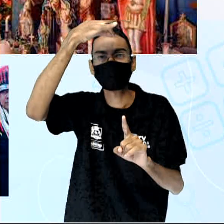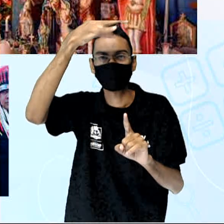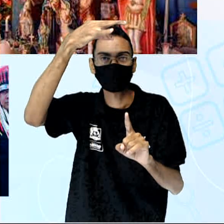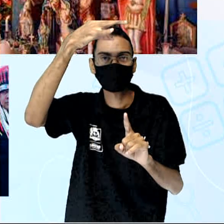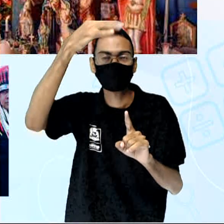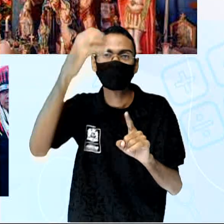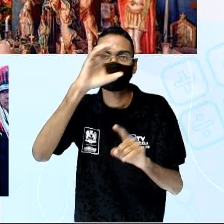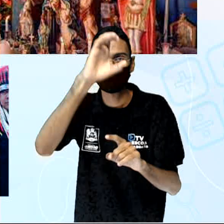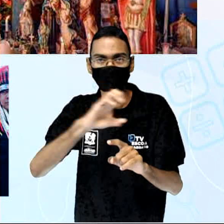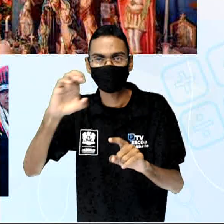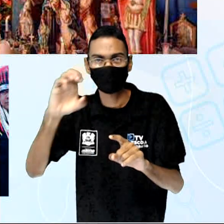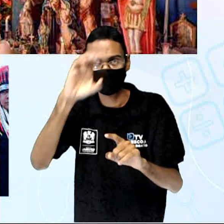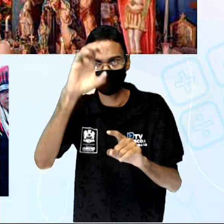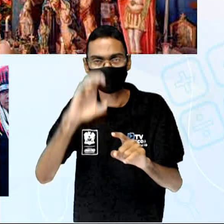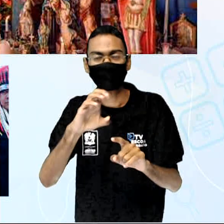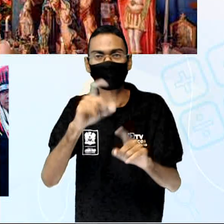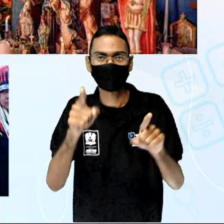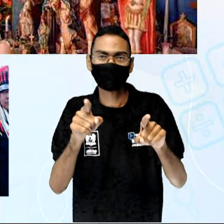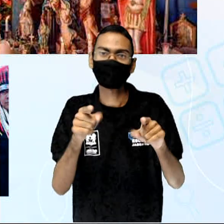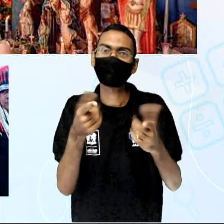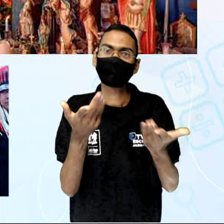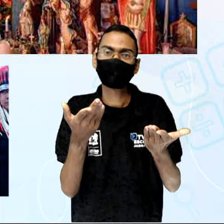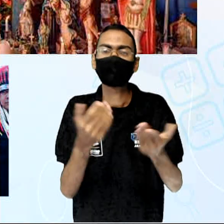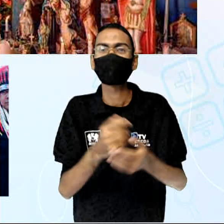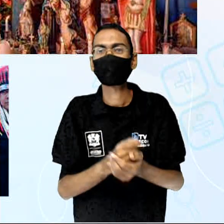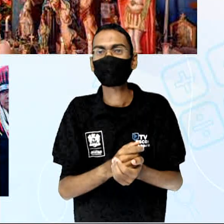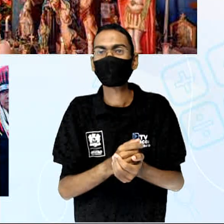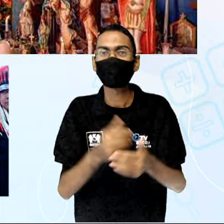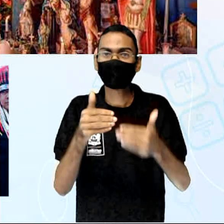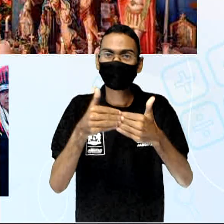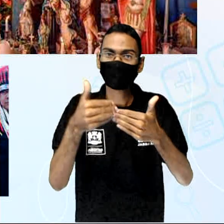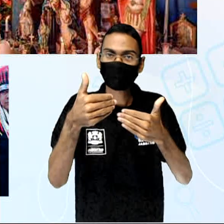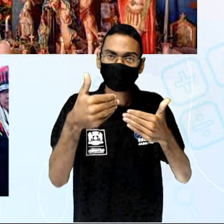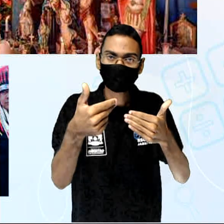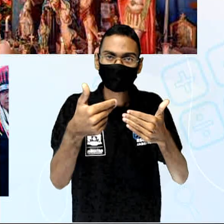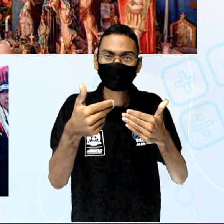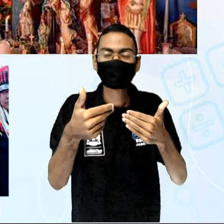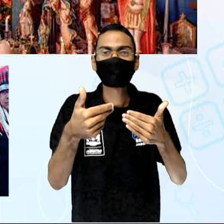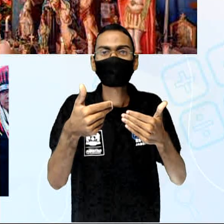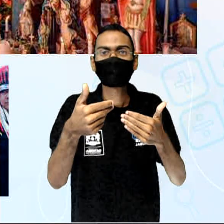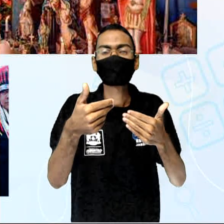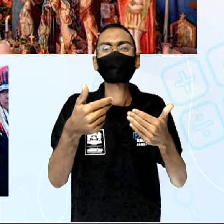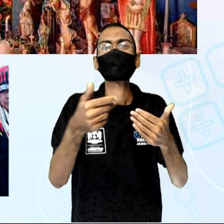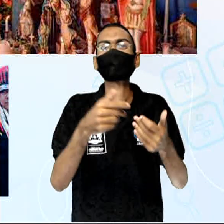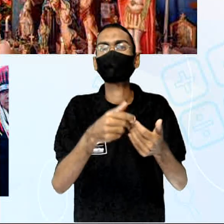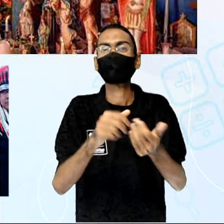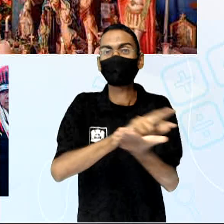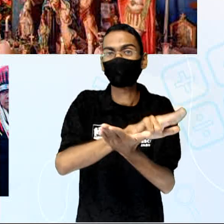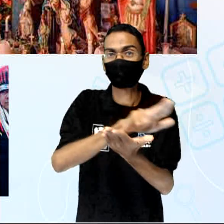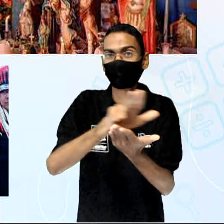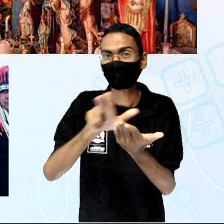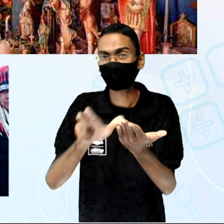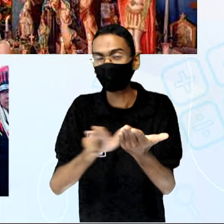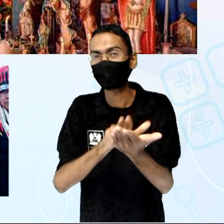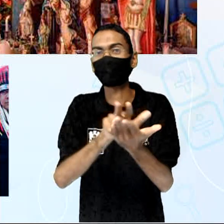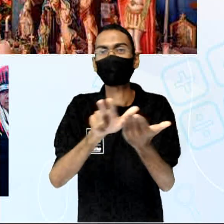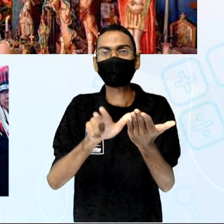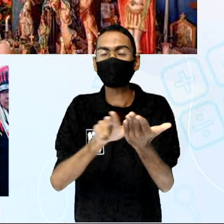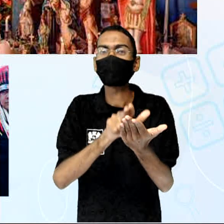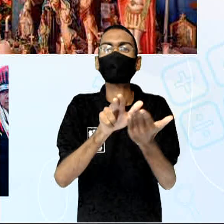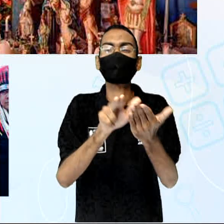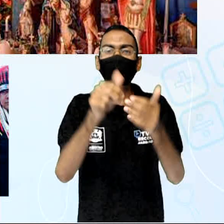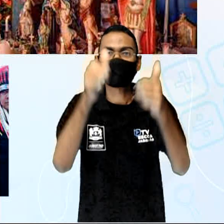Em princípio, a gente já vê aqui no primeiro plano, Santos Pedito, São Sebastião, São José,